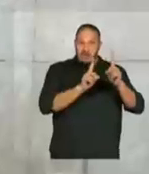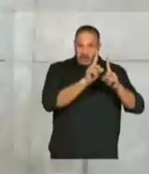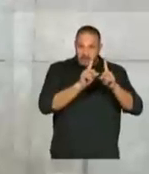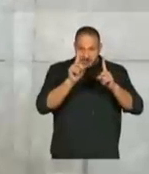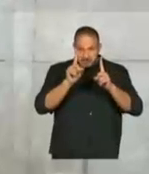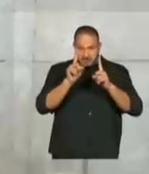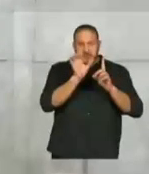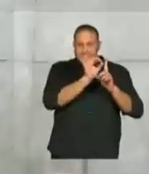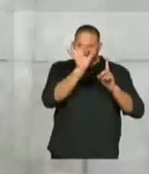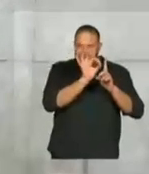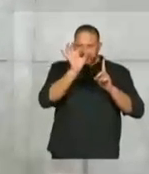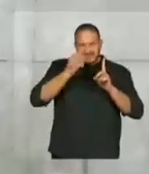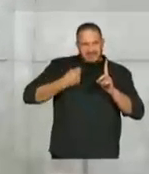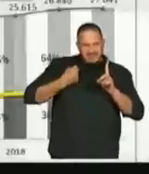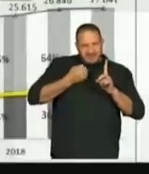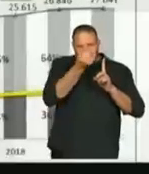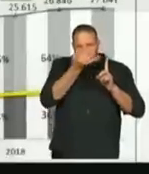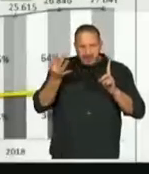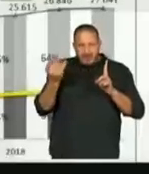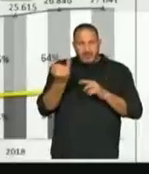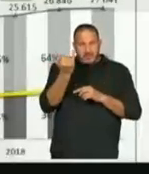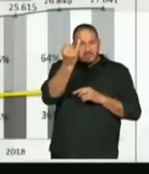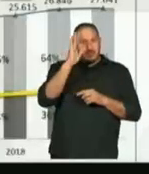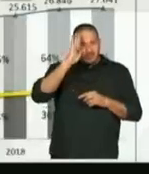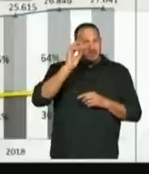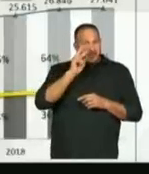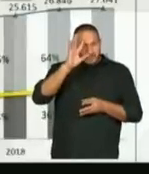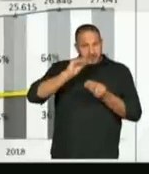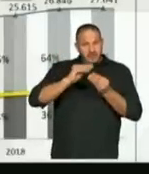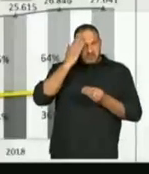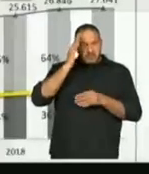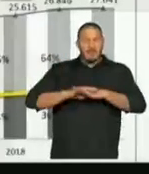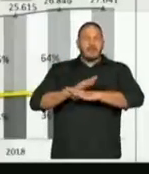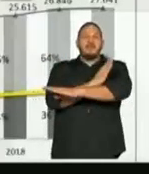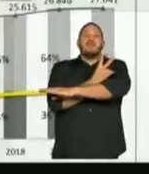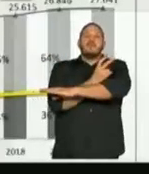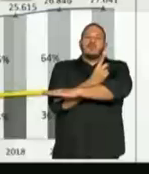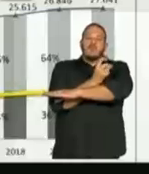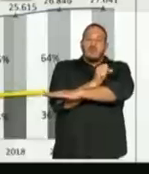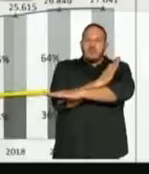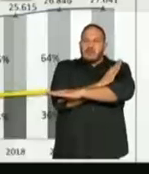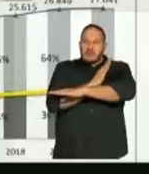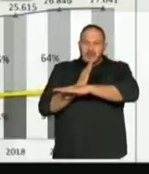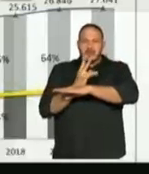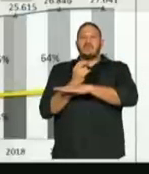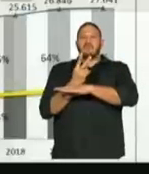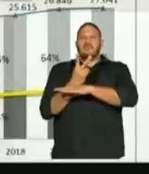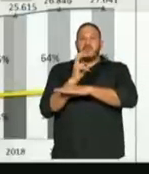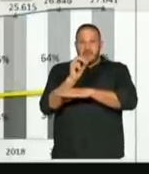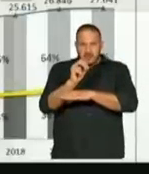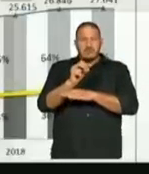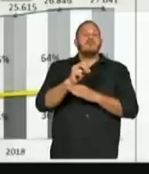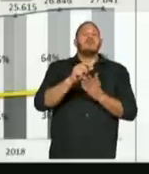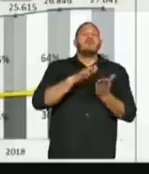entender o que acontece. Vejamos, de 2018 a 2020, o